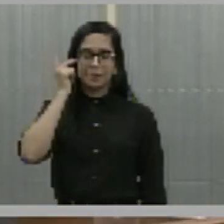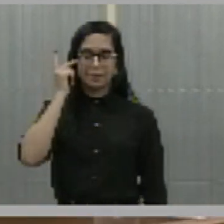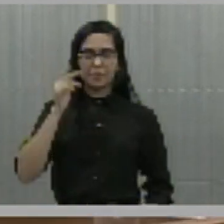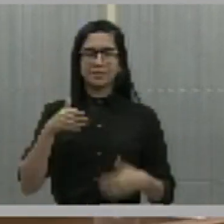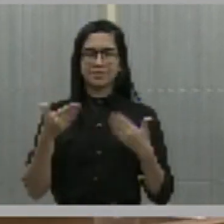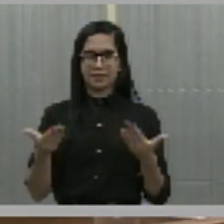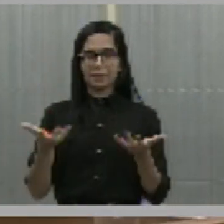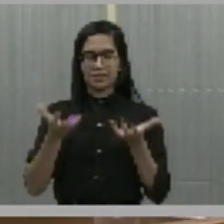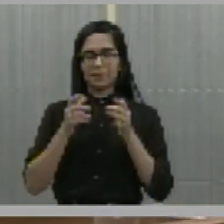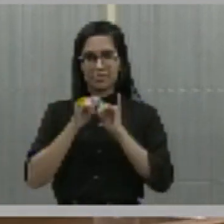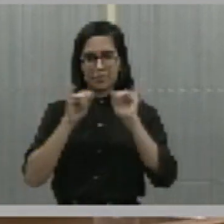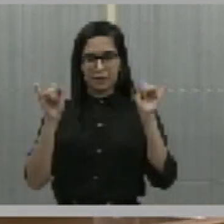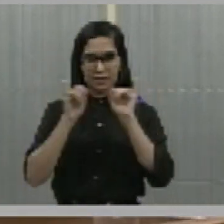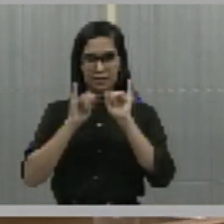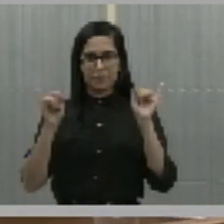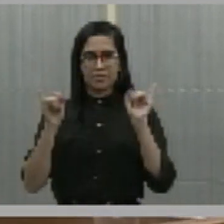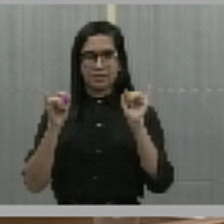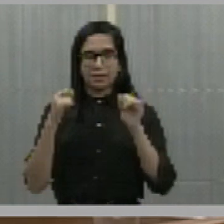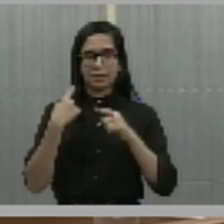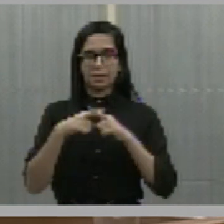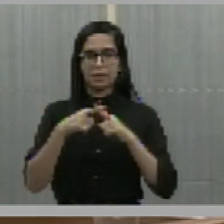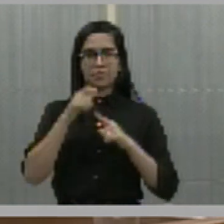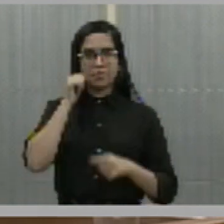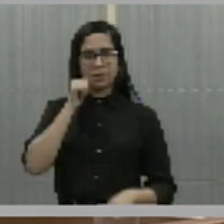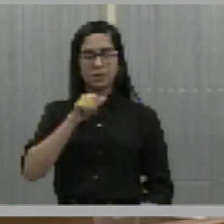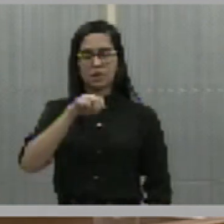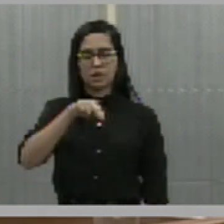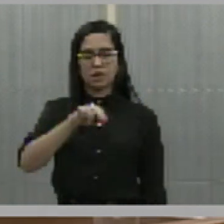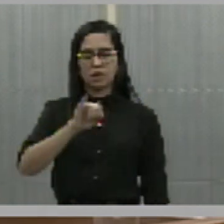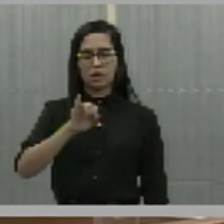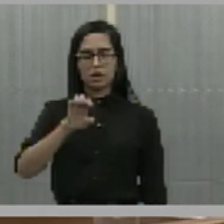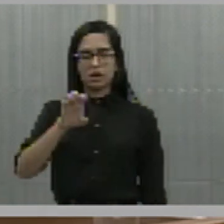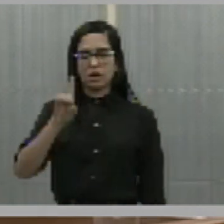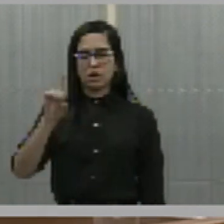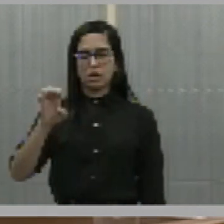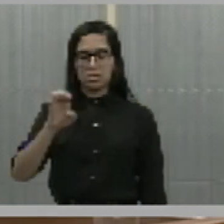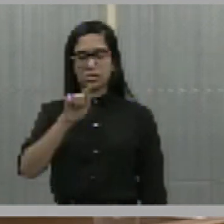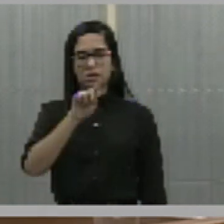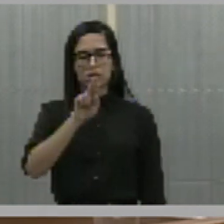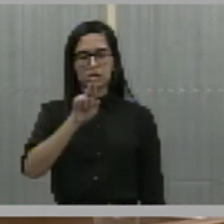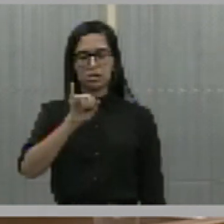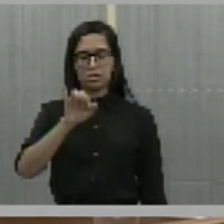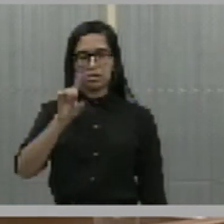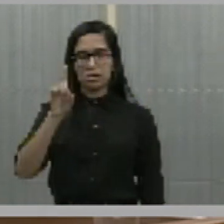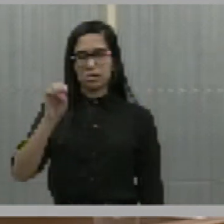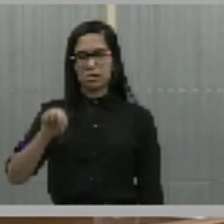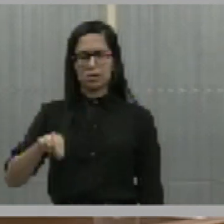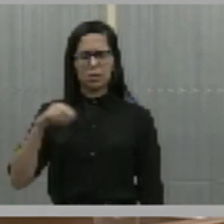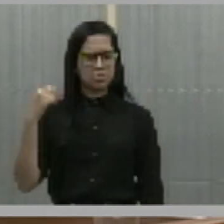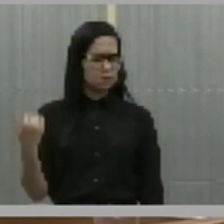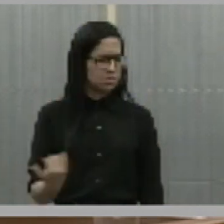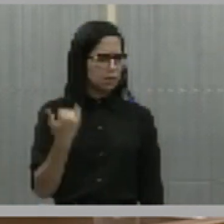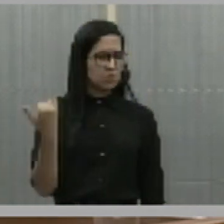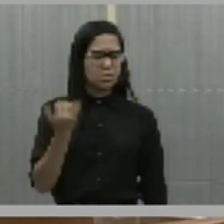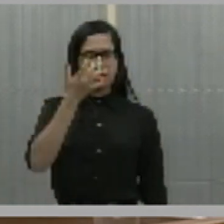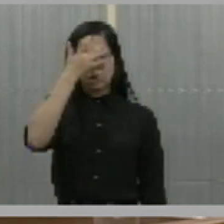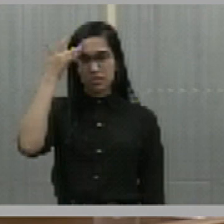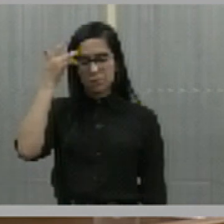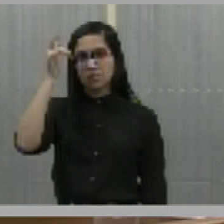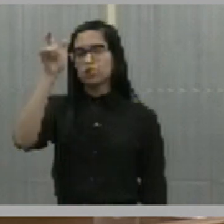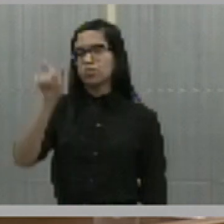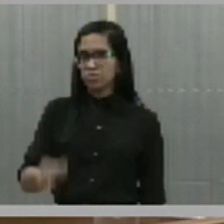queria fazer esse registro, porque Niede é uma personalidade muito importante que muito contribuiu